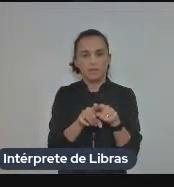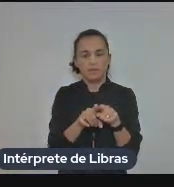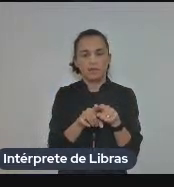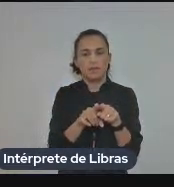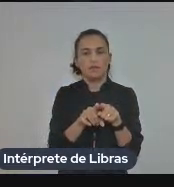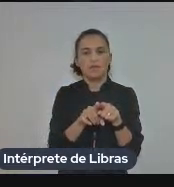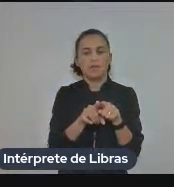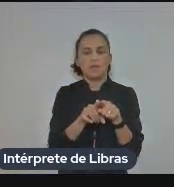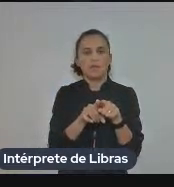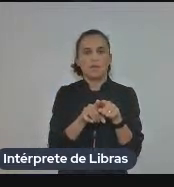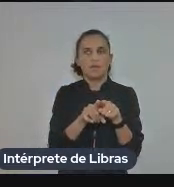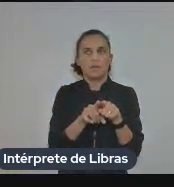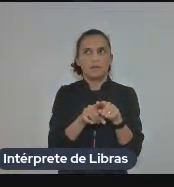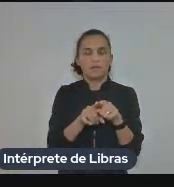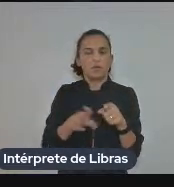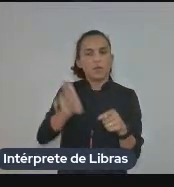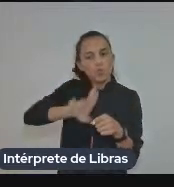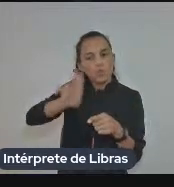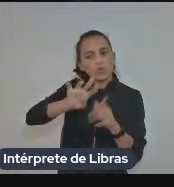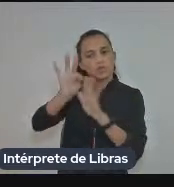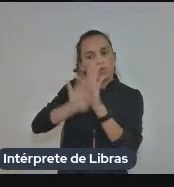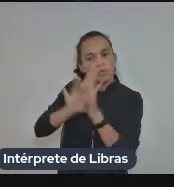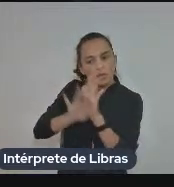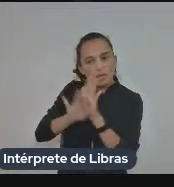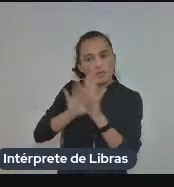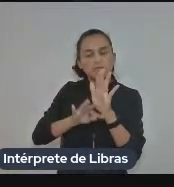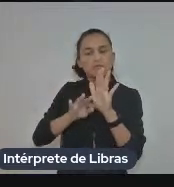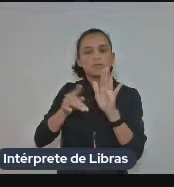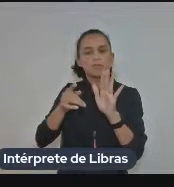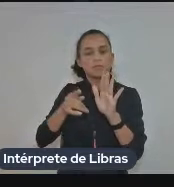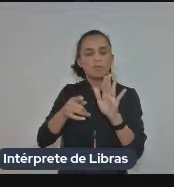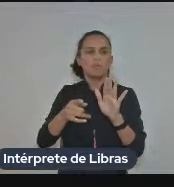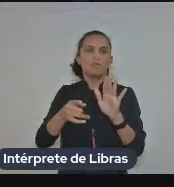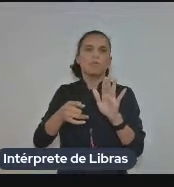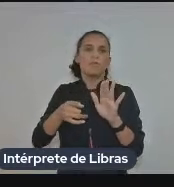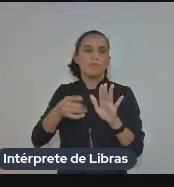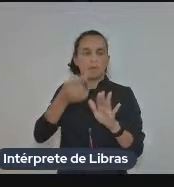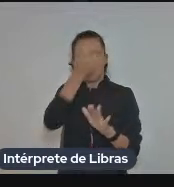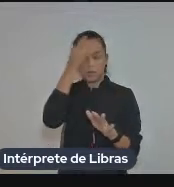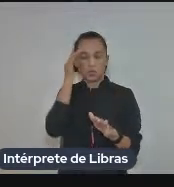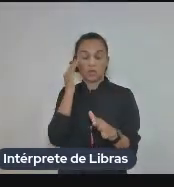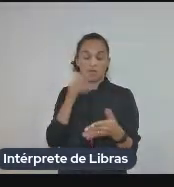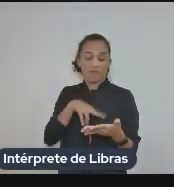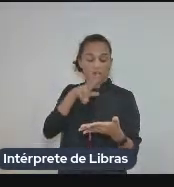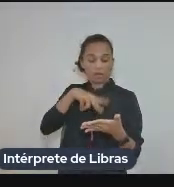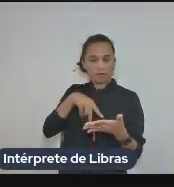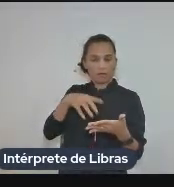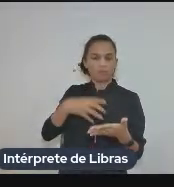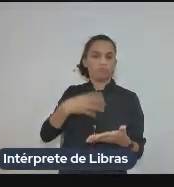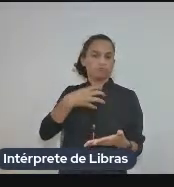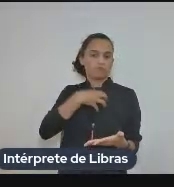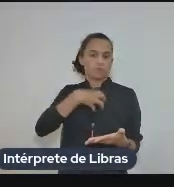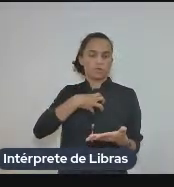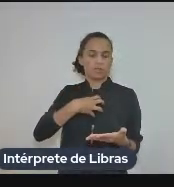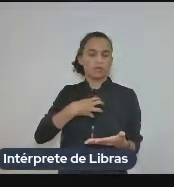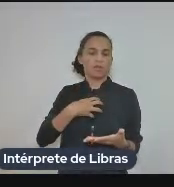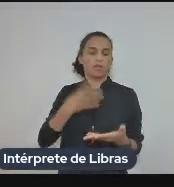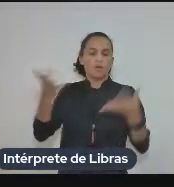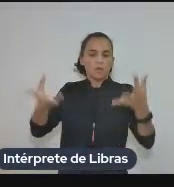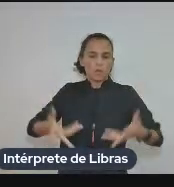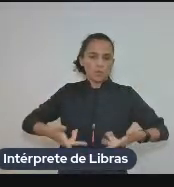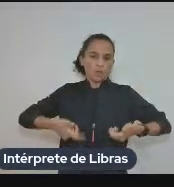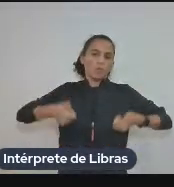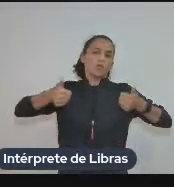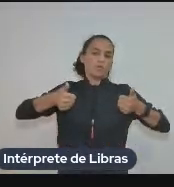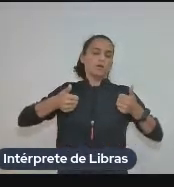consumidor daquele texto possa receber o texto com naturalidade com fluidez né? E